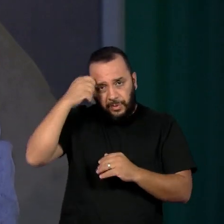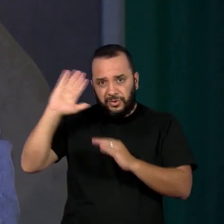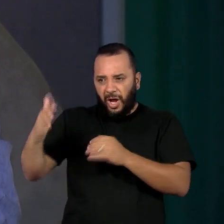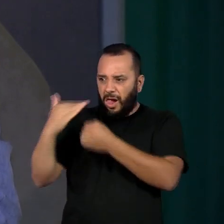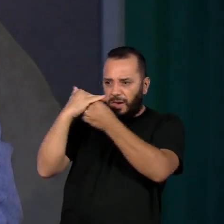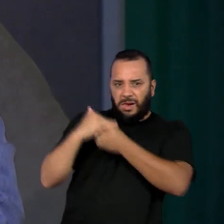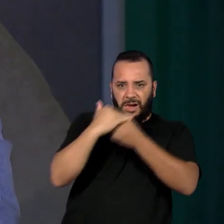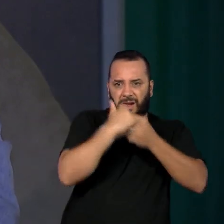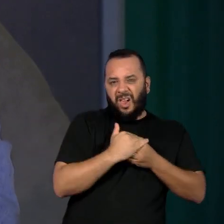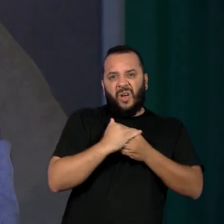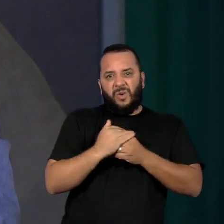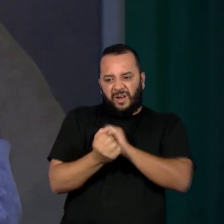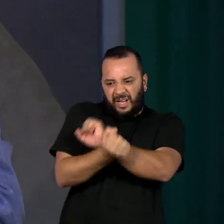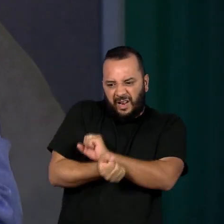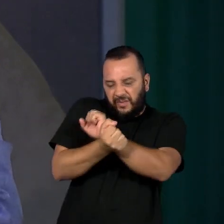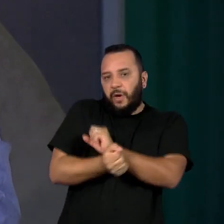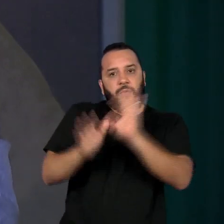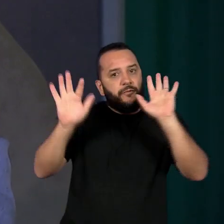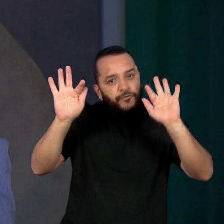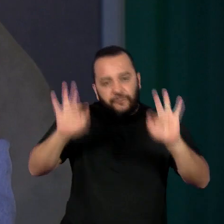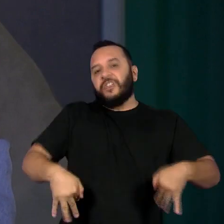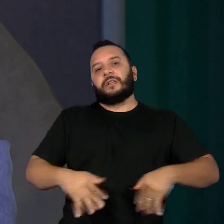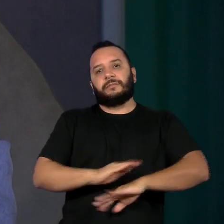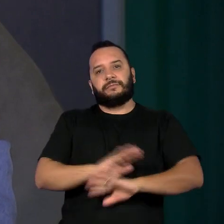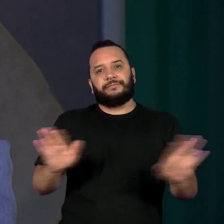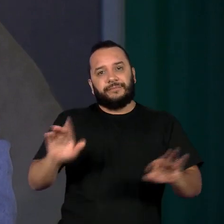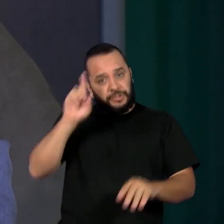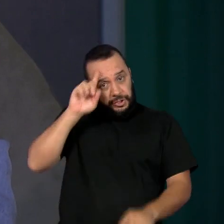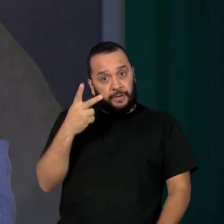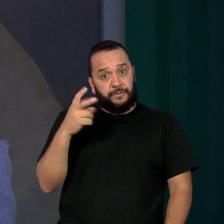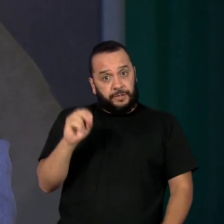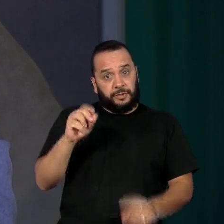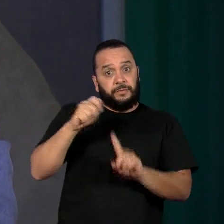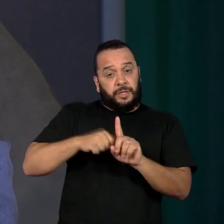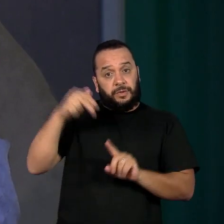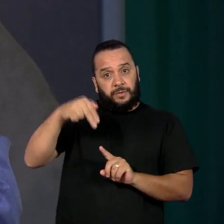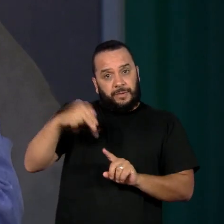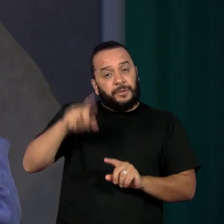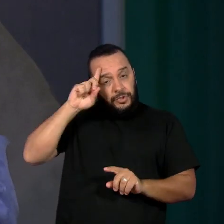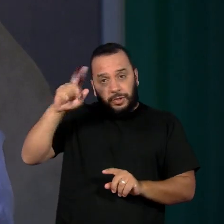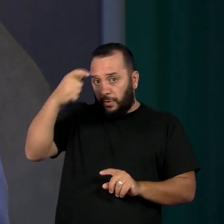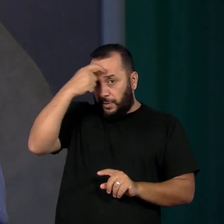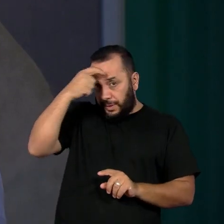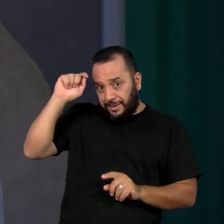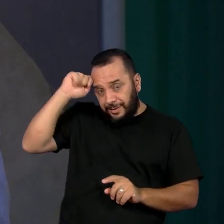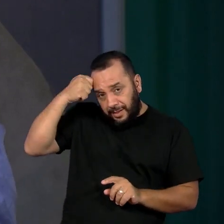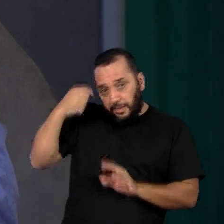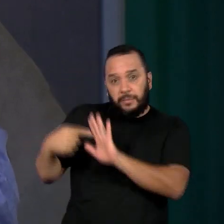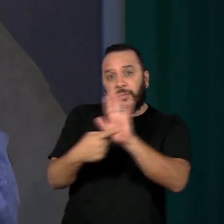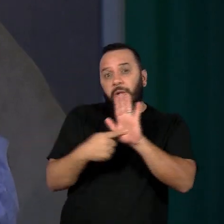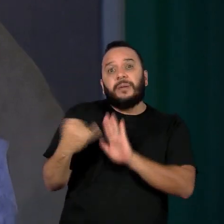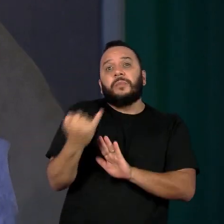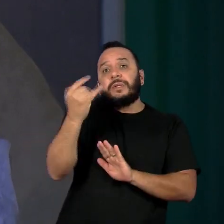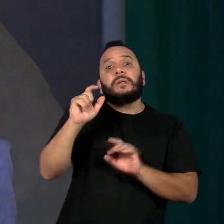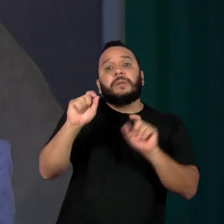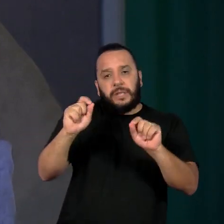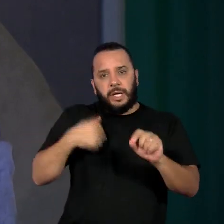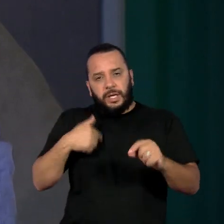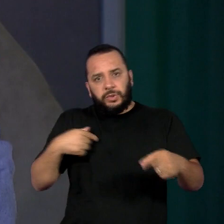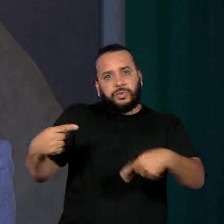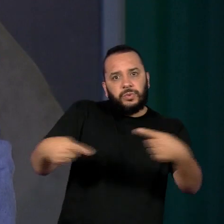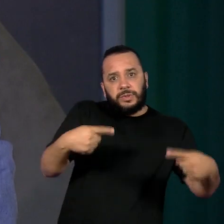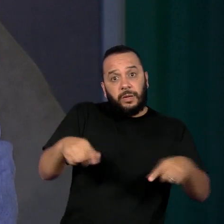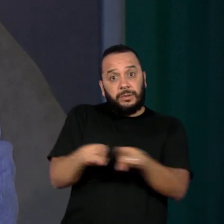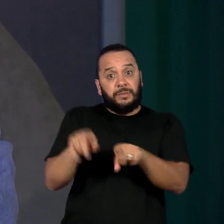provocada pela escravidão. Comemorado em 20 de novembro, o Dia da Consciência Negra marca a importância das discussões e